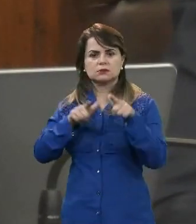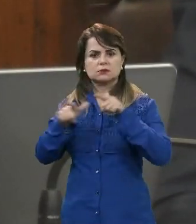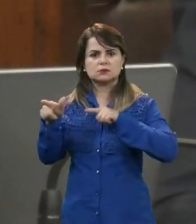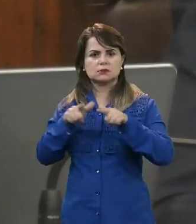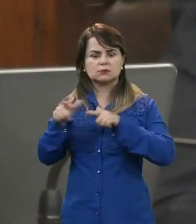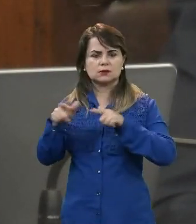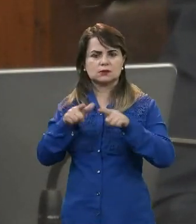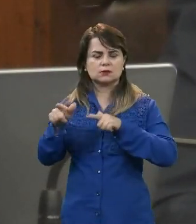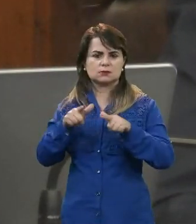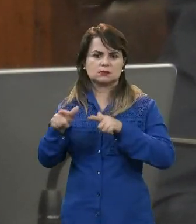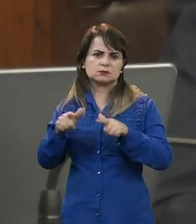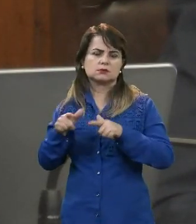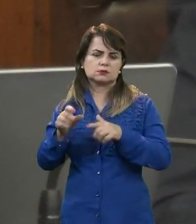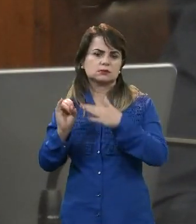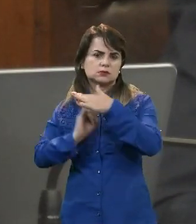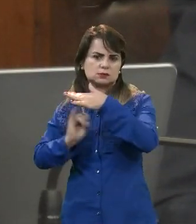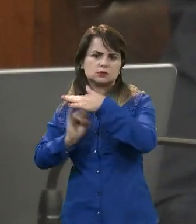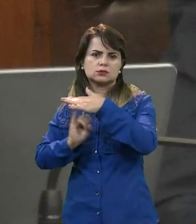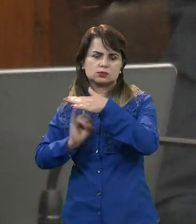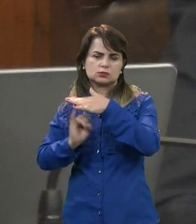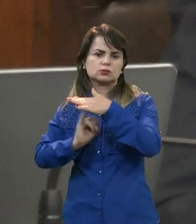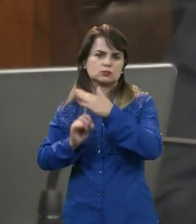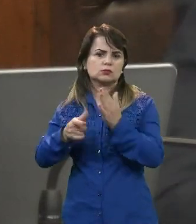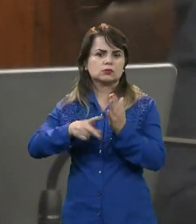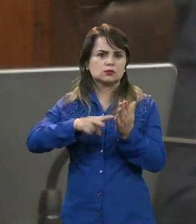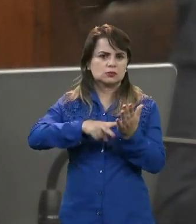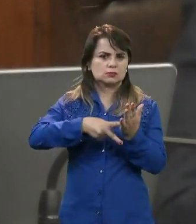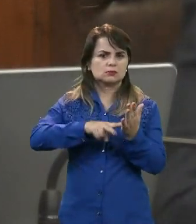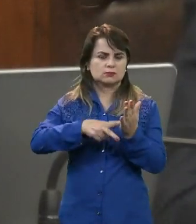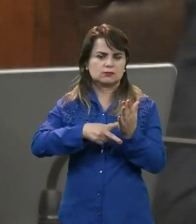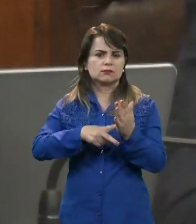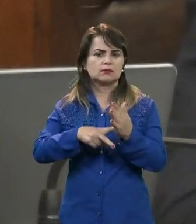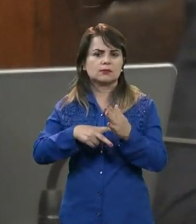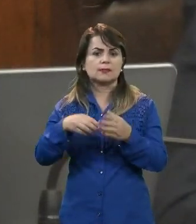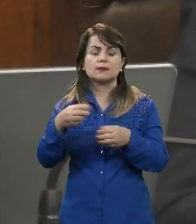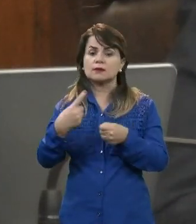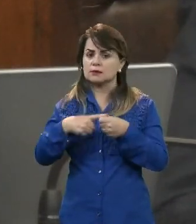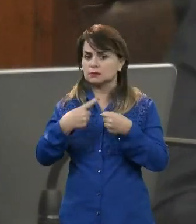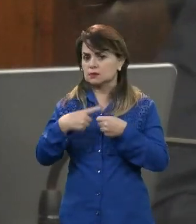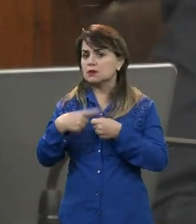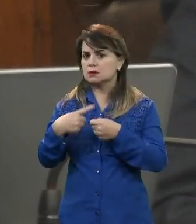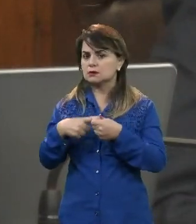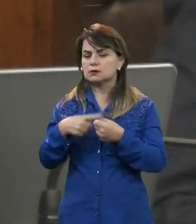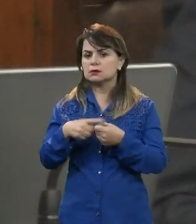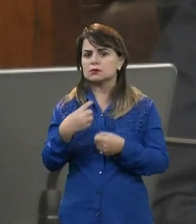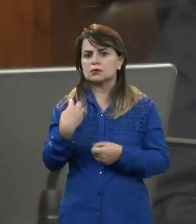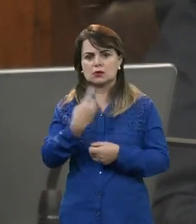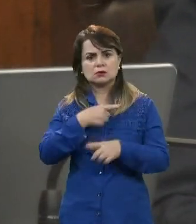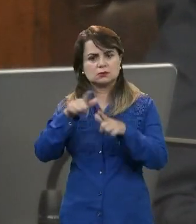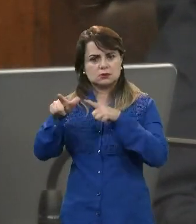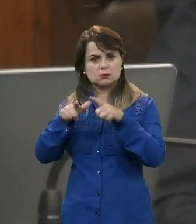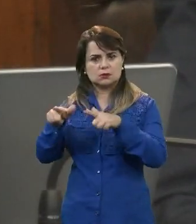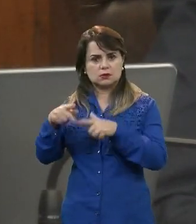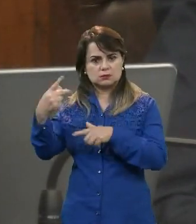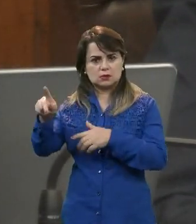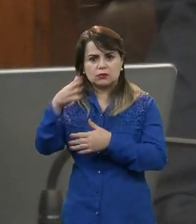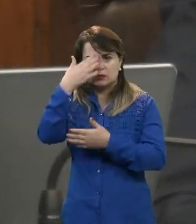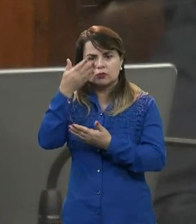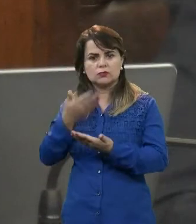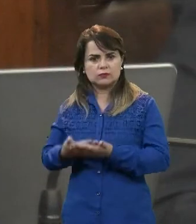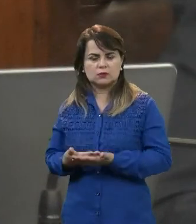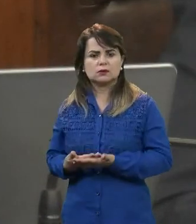condução aí do Instituto de Previdência da nossa cidade. Nós confiamos muito no seu trabalho. Zé Cargos,